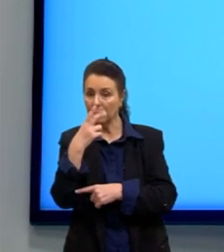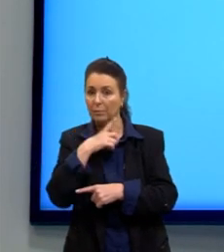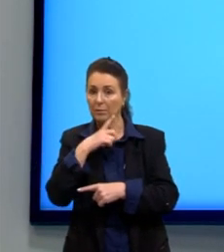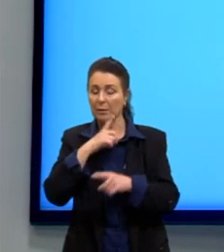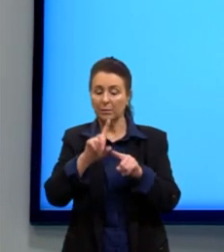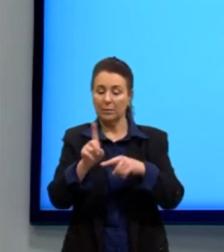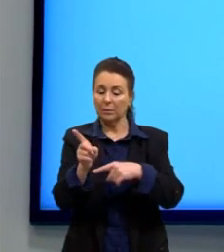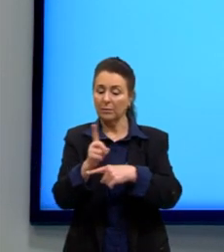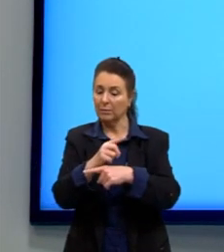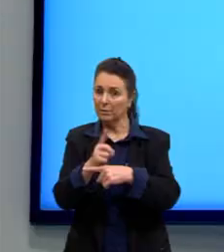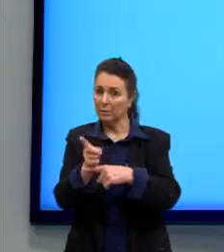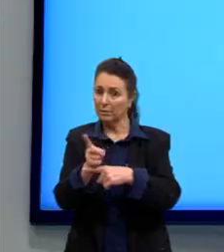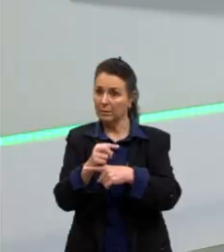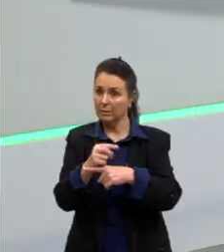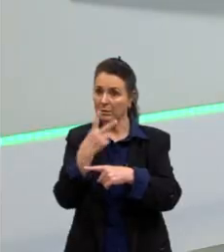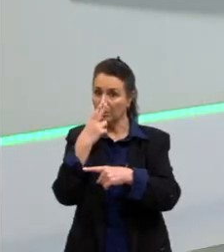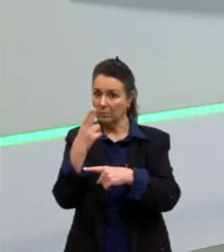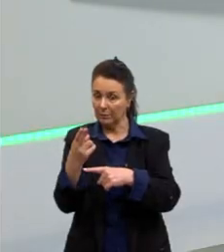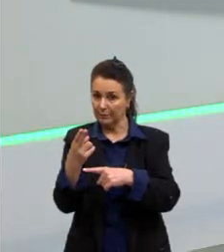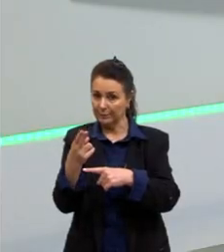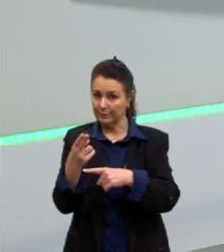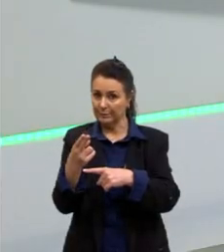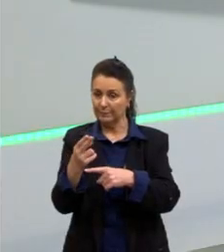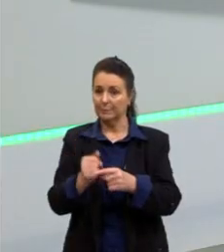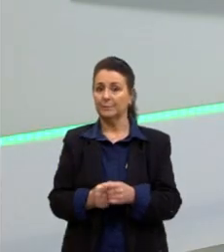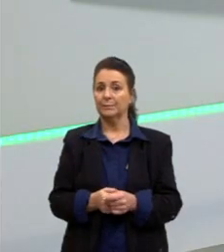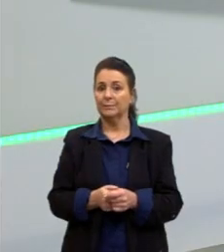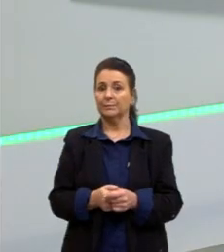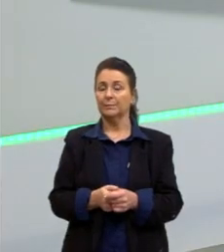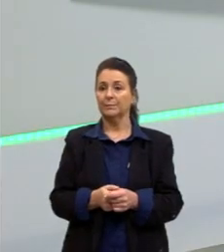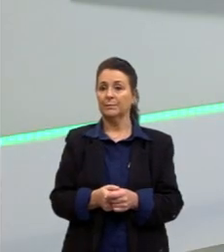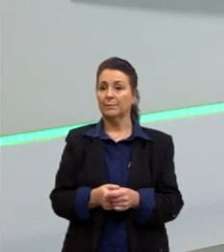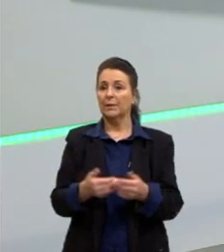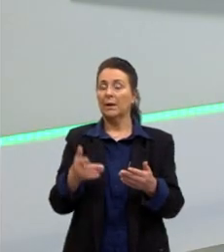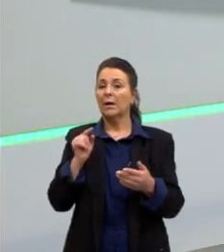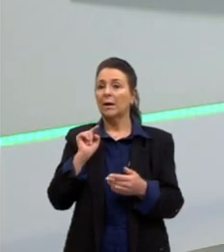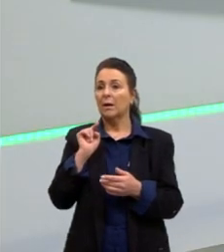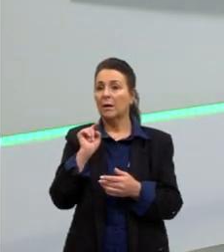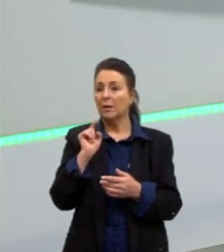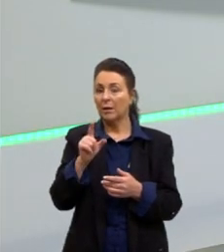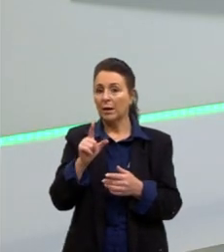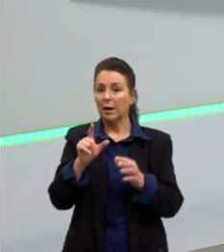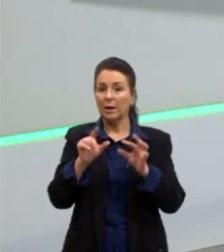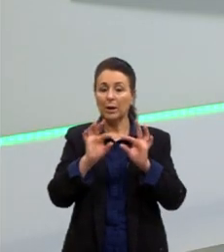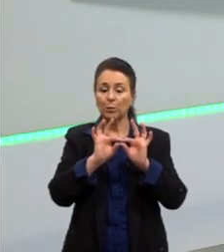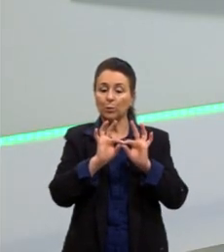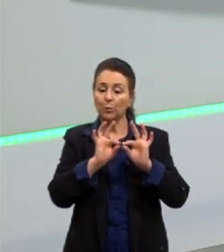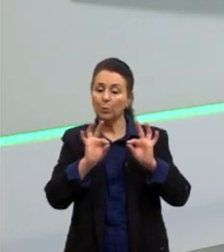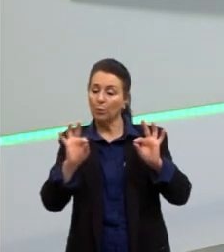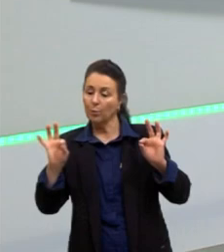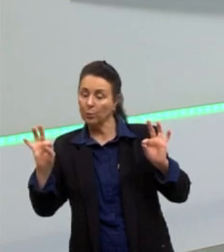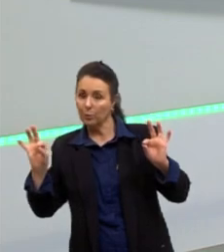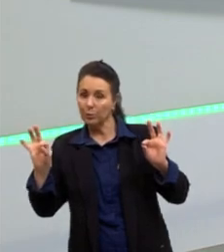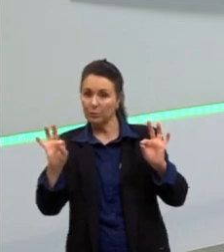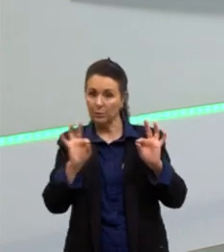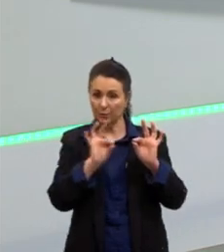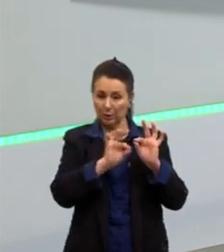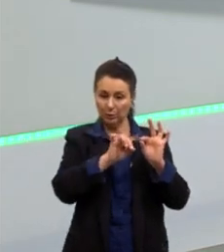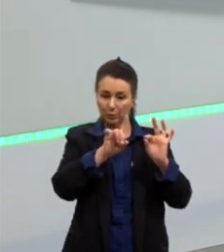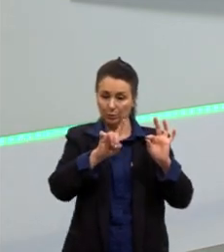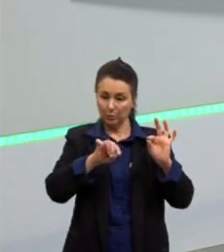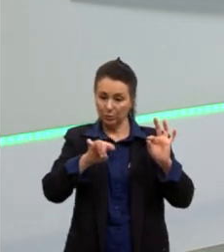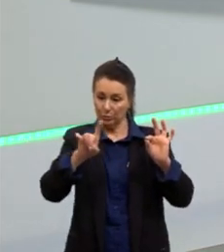velocidade, a velocidade do som a gente já vai ver. Aquela de comprimento de onda mais curto